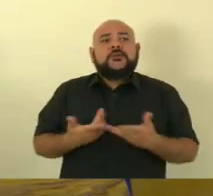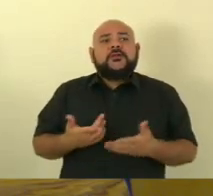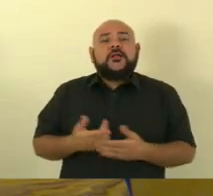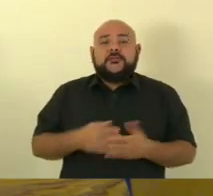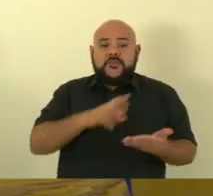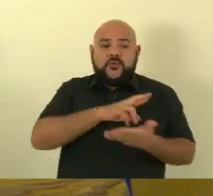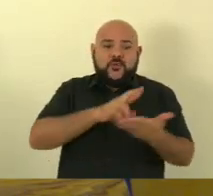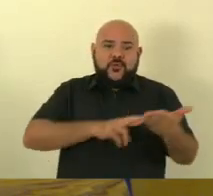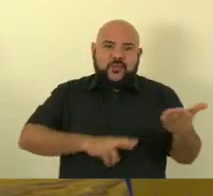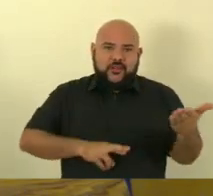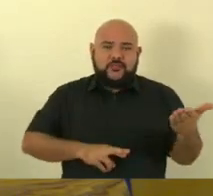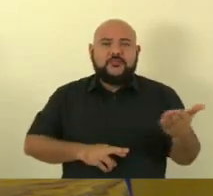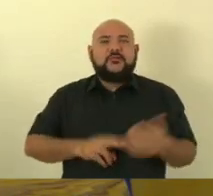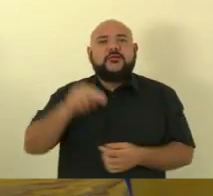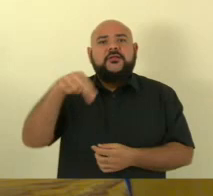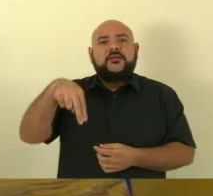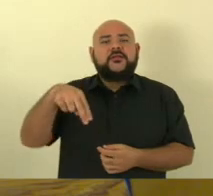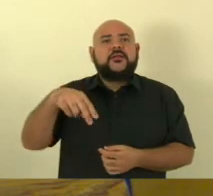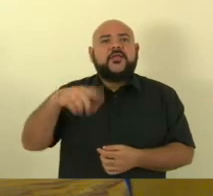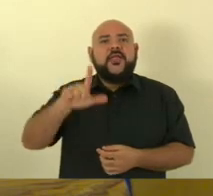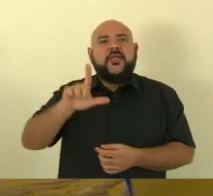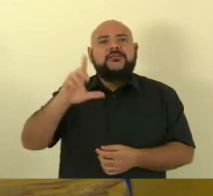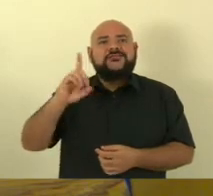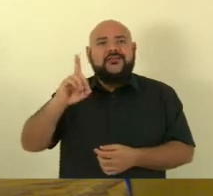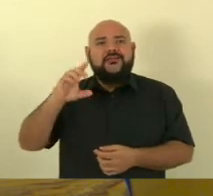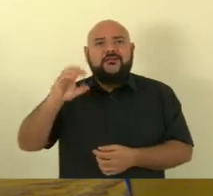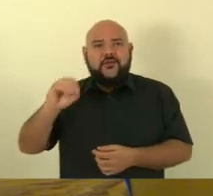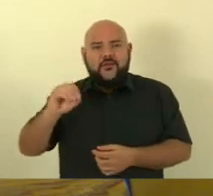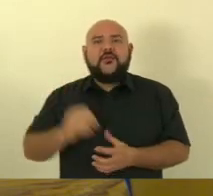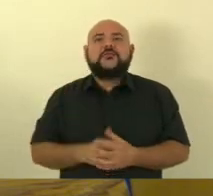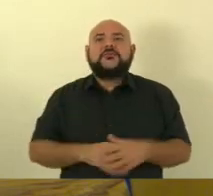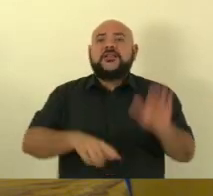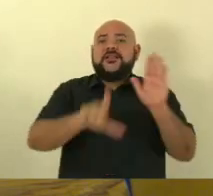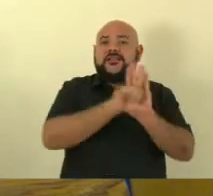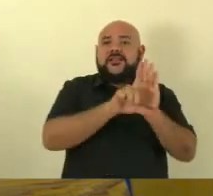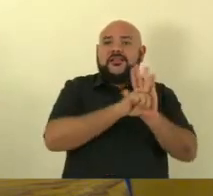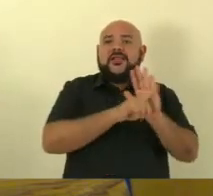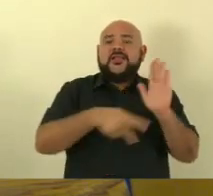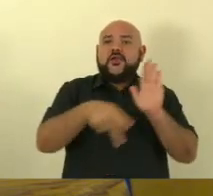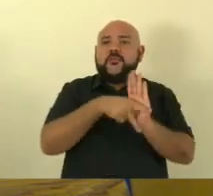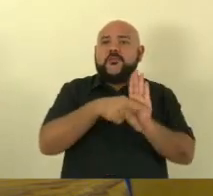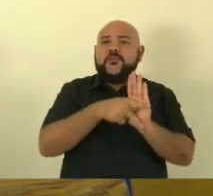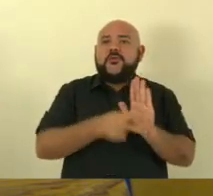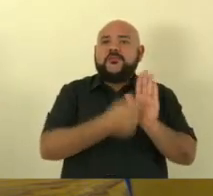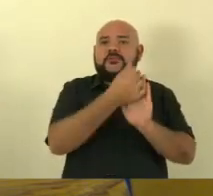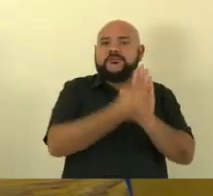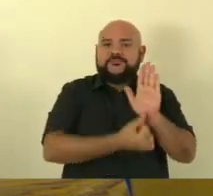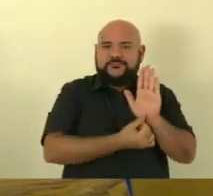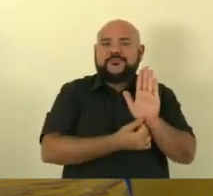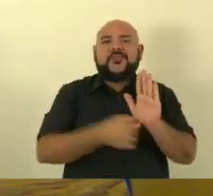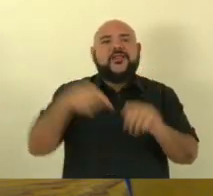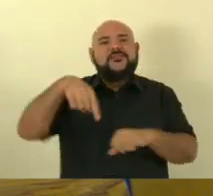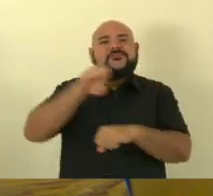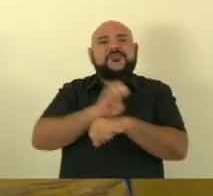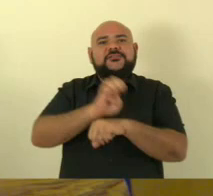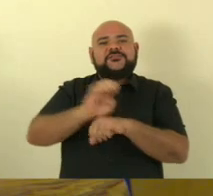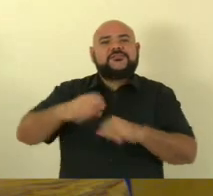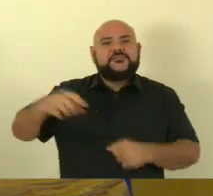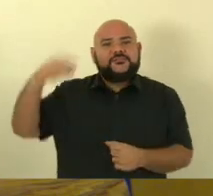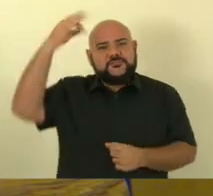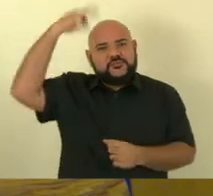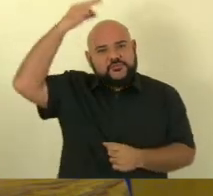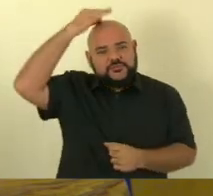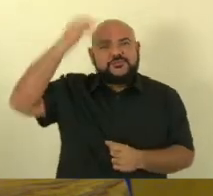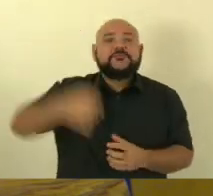da LDO a lei de diretrizes orçamentárias do estado do espírito santo para quem não sabe a lei de